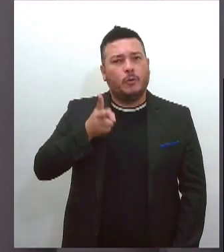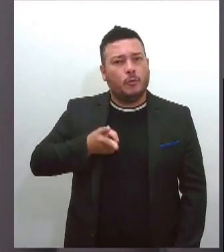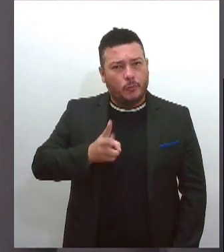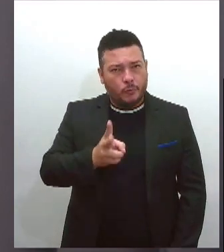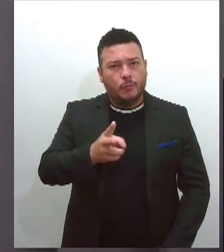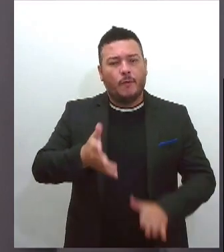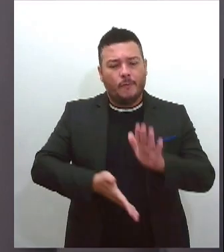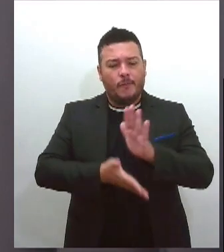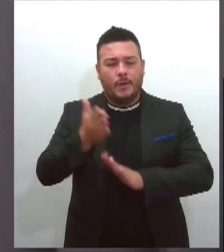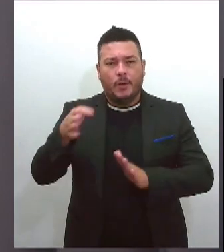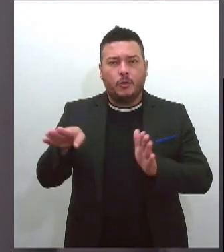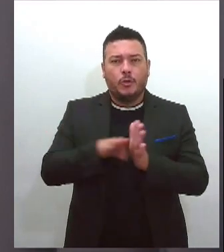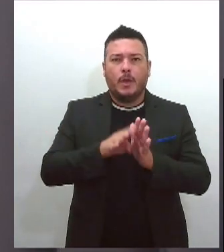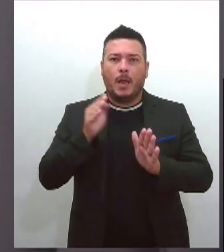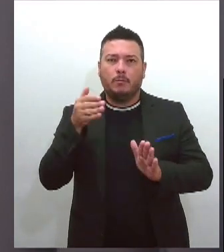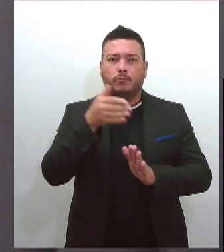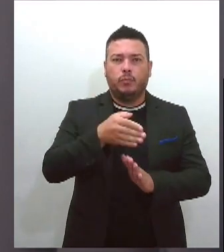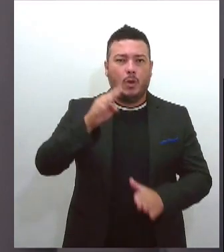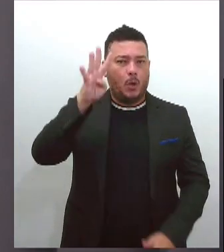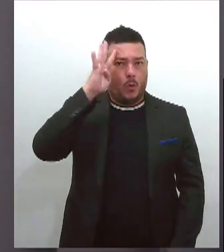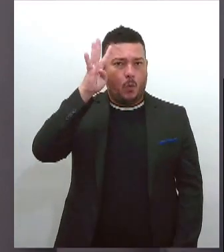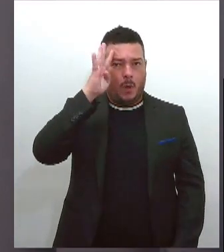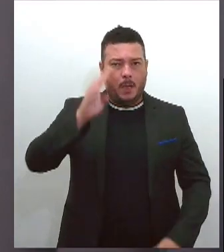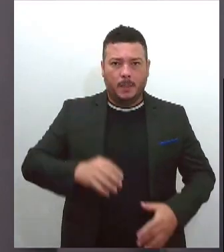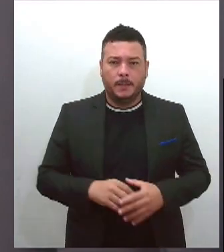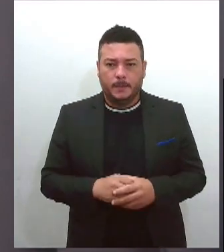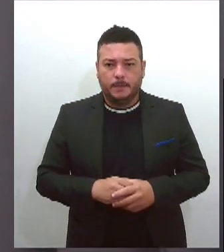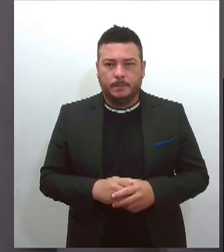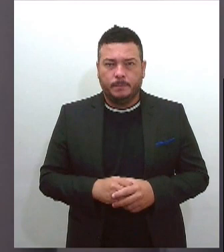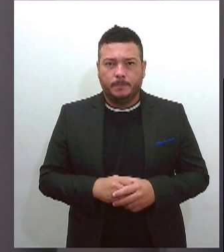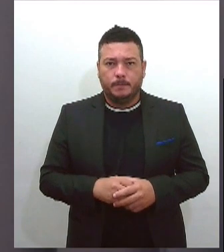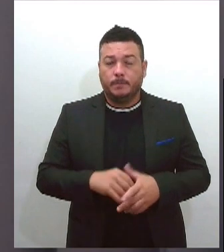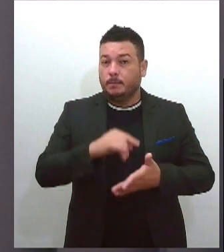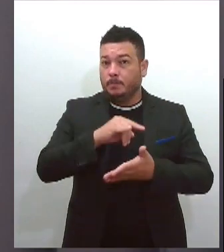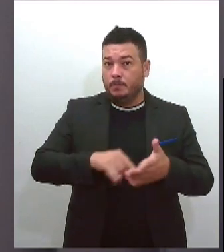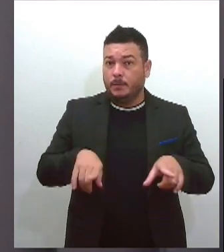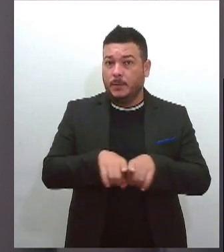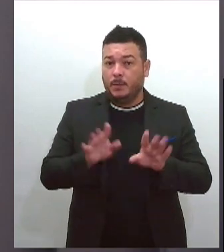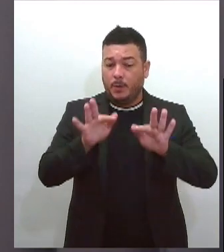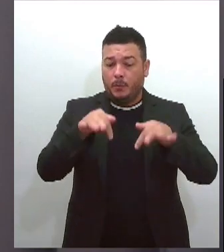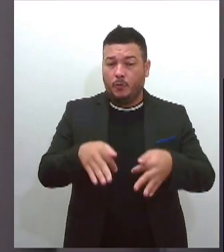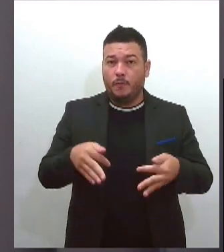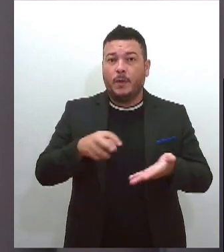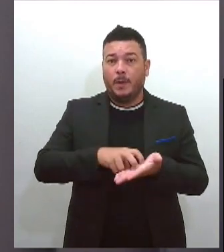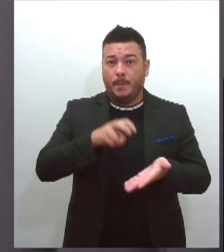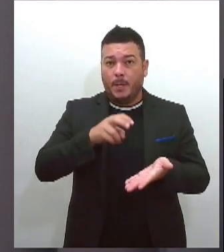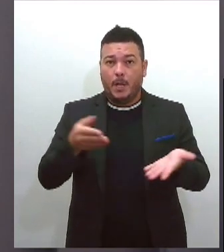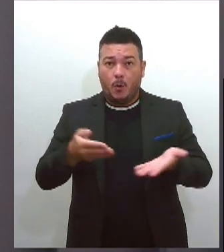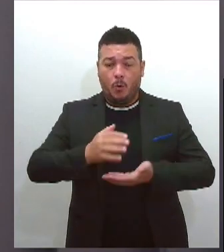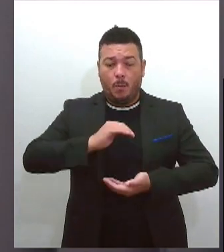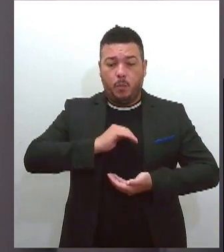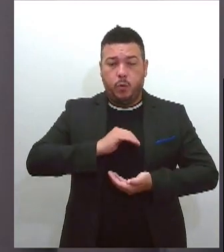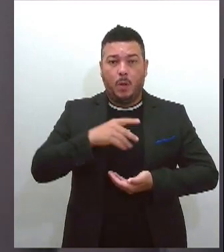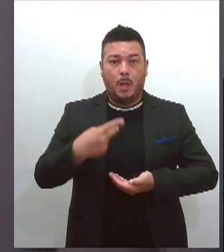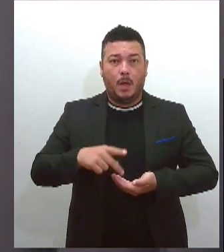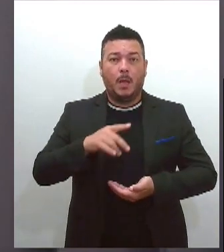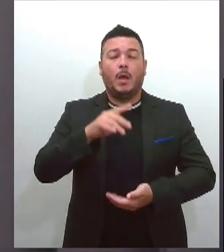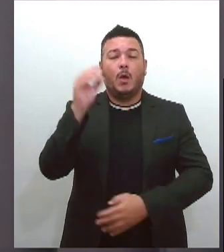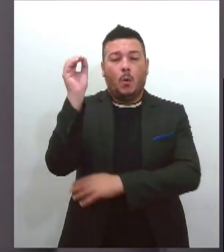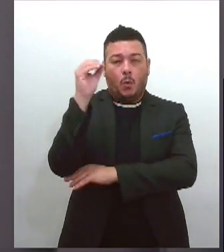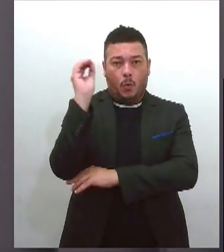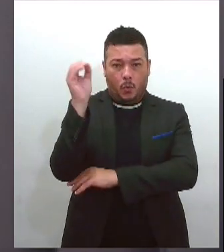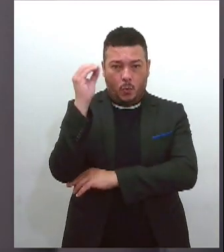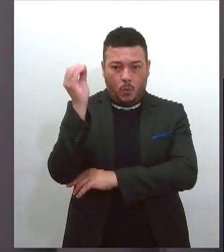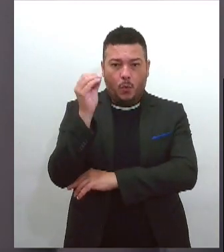destino nesta quarta-feira. Em boletim atualizado no fim da manhã de hoje pela Defesa Civil do Rio Grande do Sul, mais de